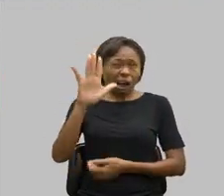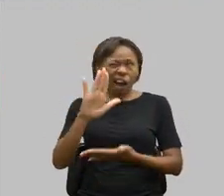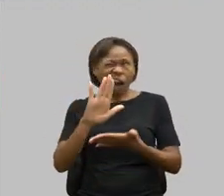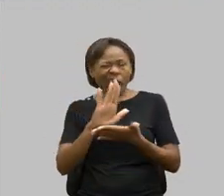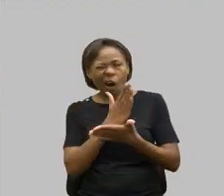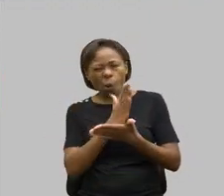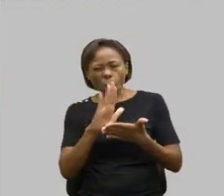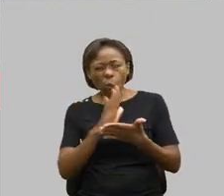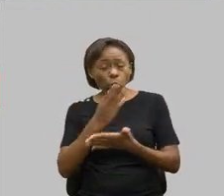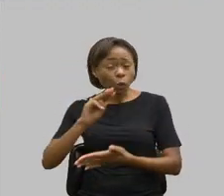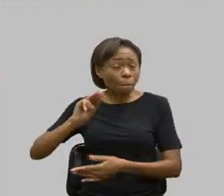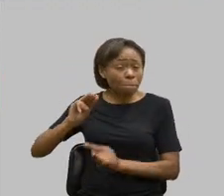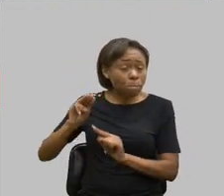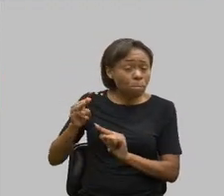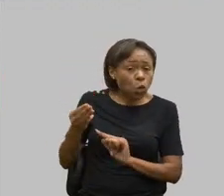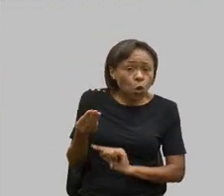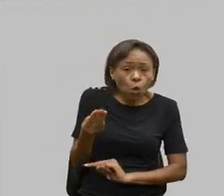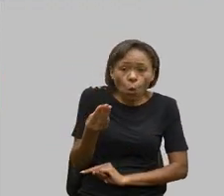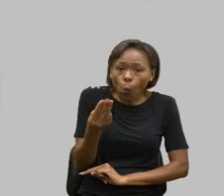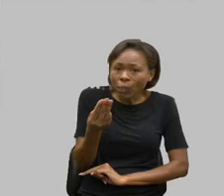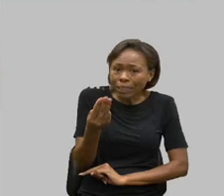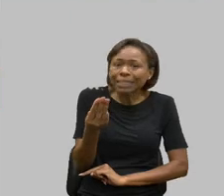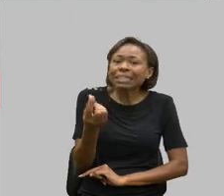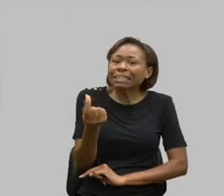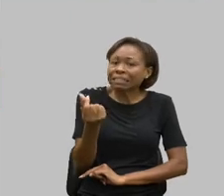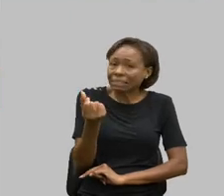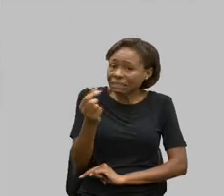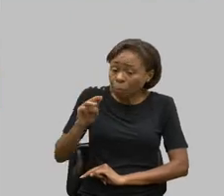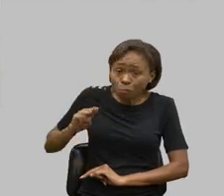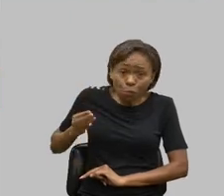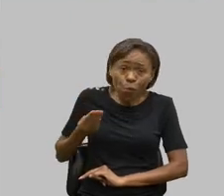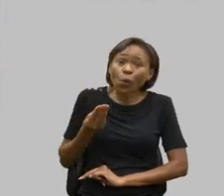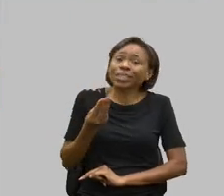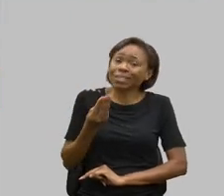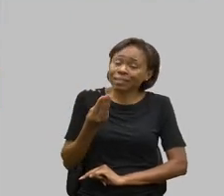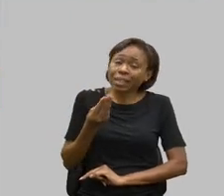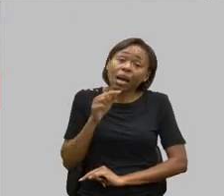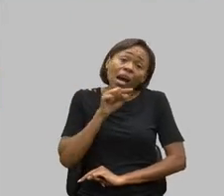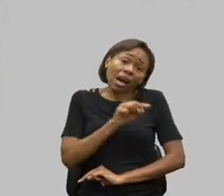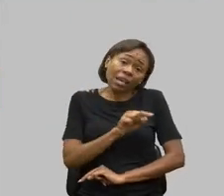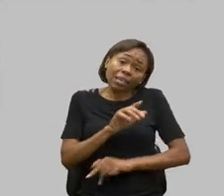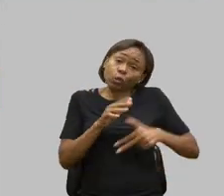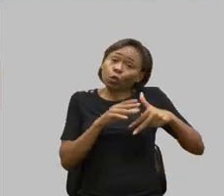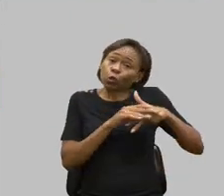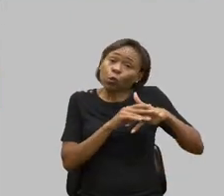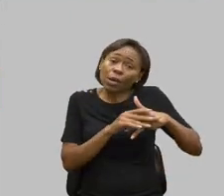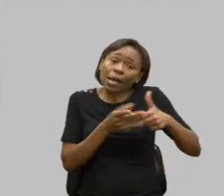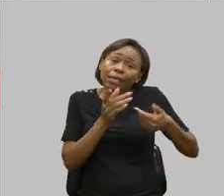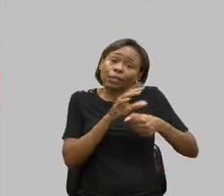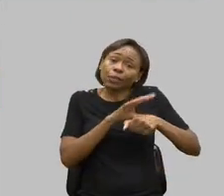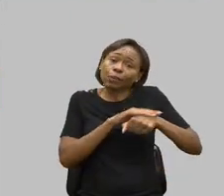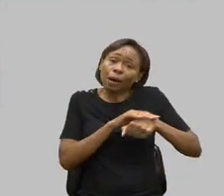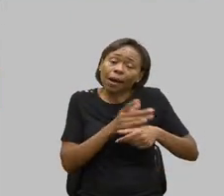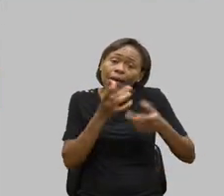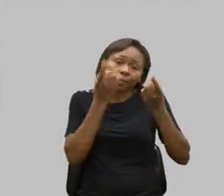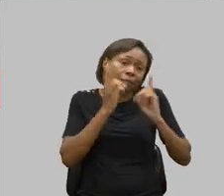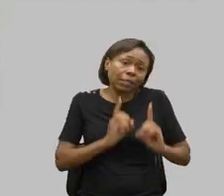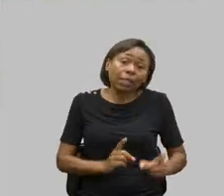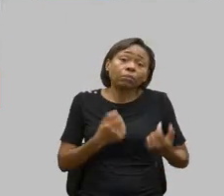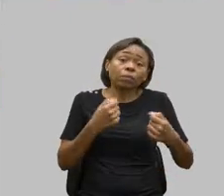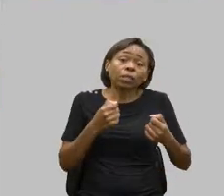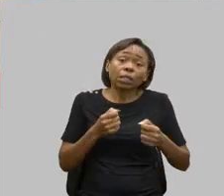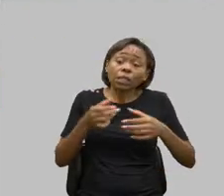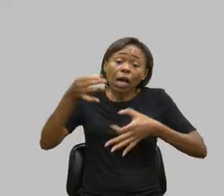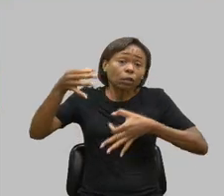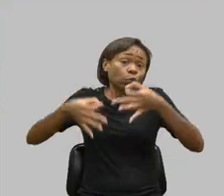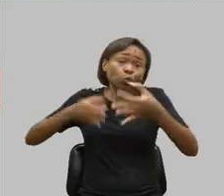milhões de reais, os pacientes são obrigados a recorrer à justiça para obter esses remédios. é a